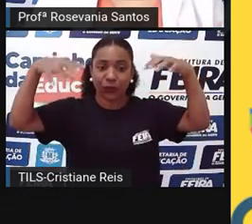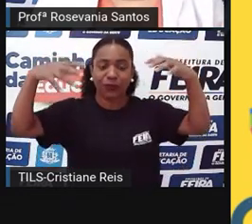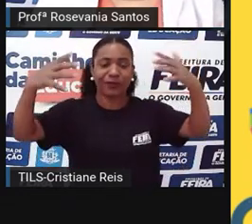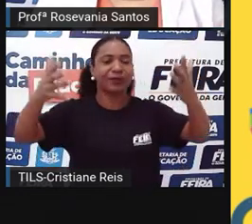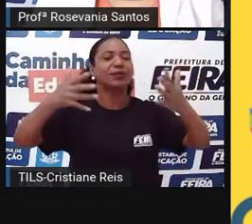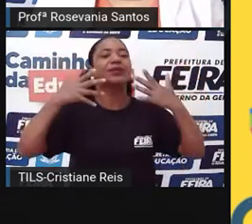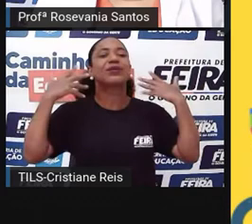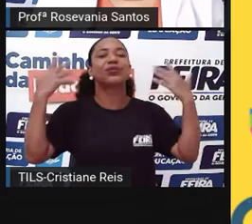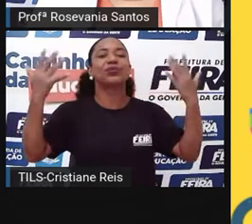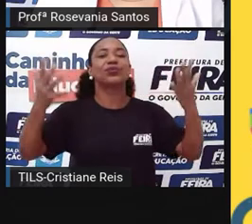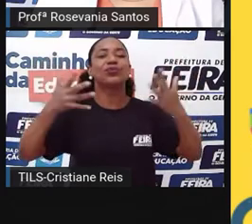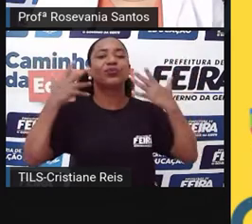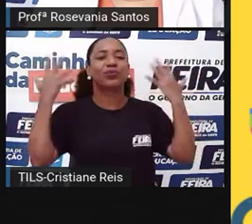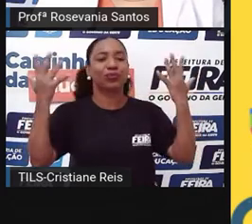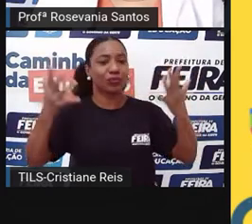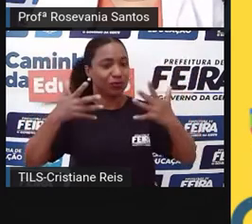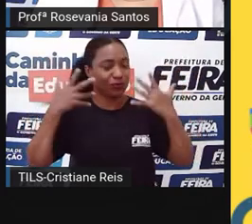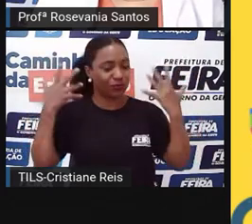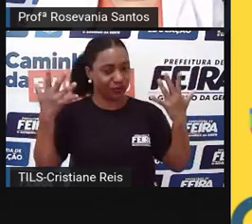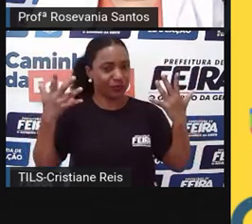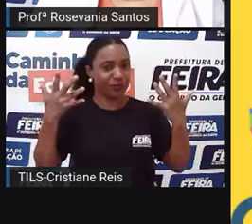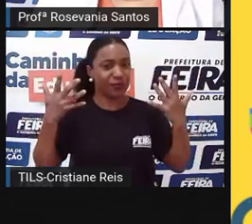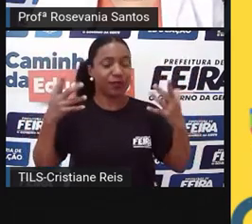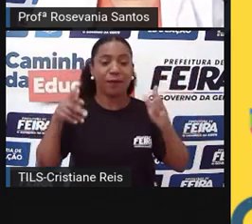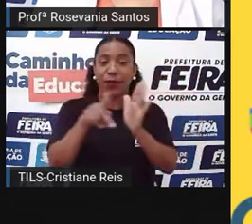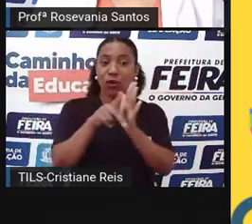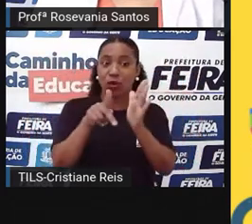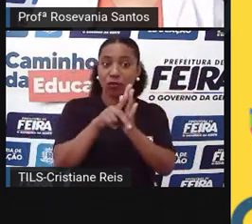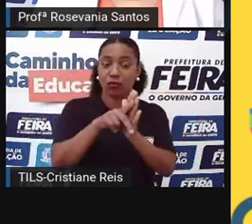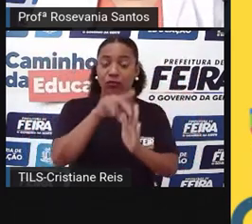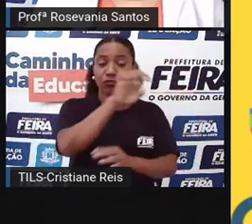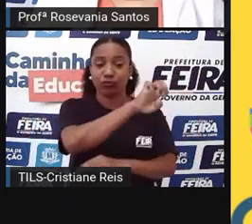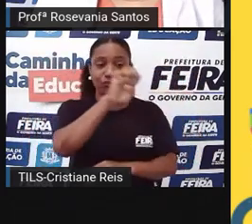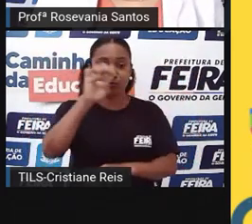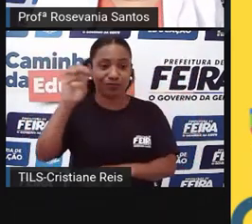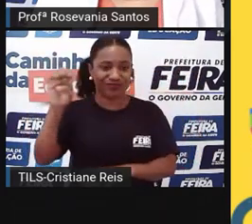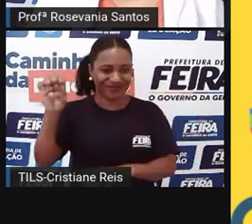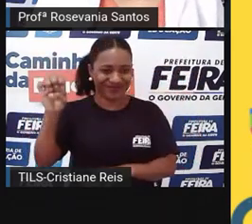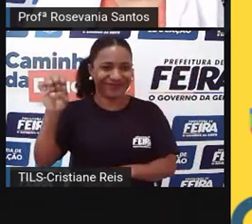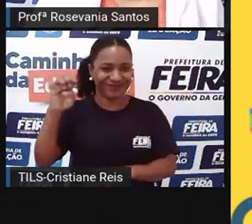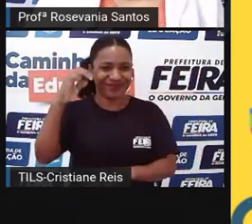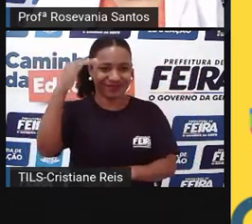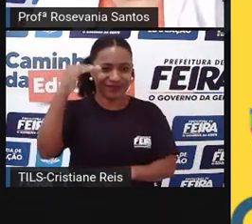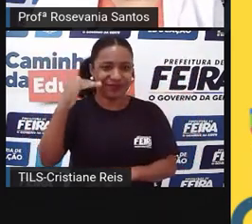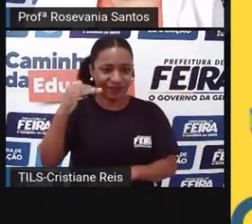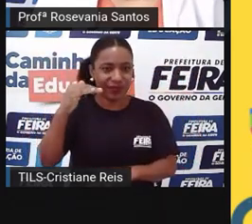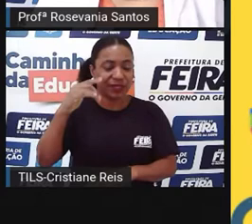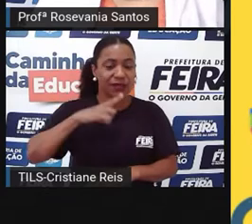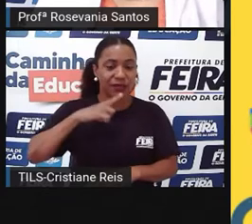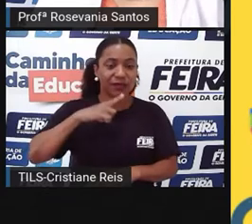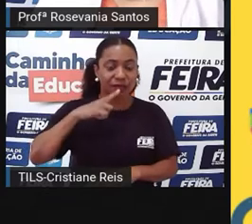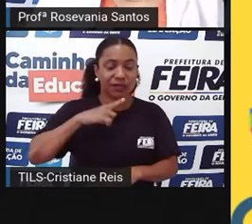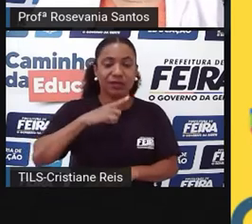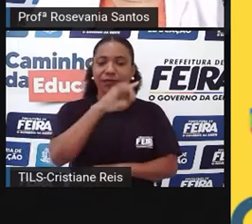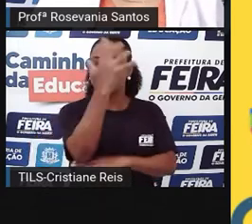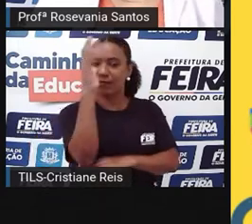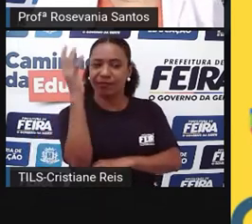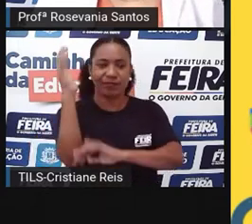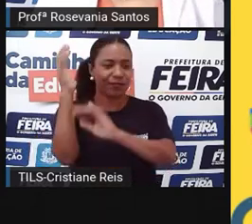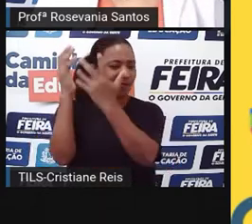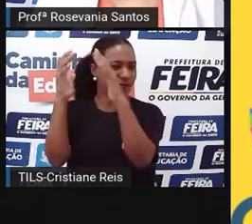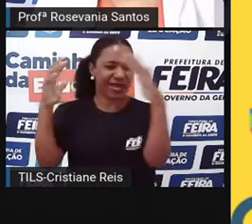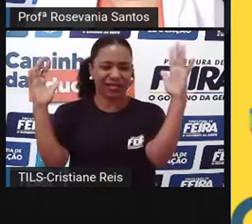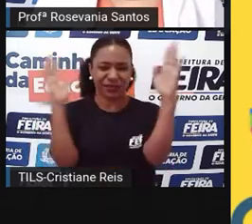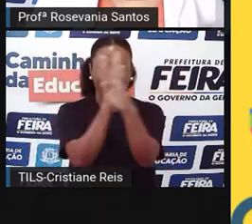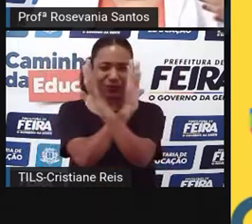porque está dentro das zonas, né, da área dos trópicos, eu vou ter uma área aqui de mata, ou seja, uma vegetação um pouco mais densa.